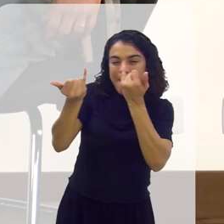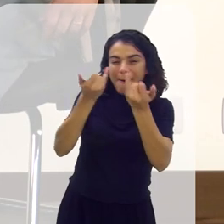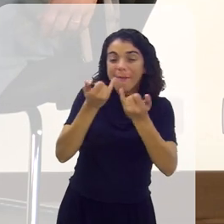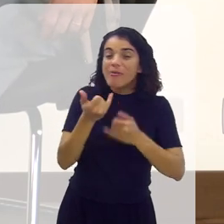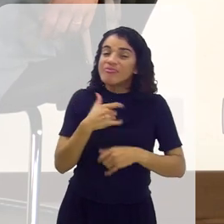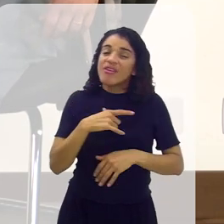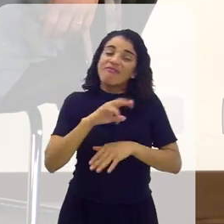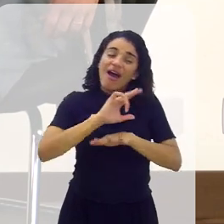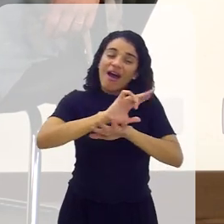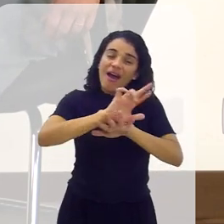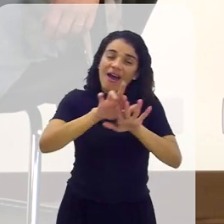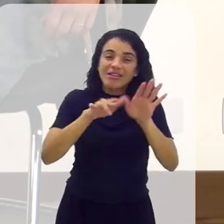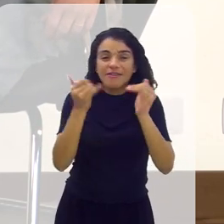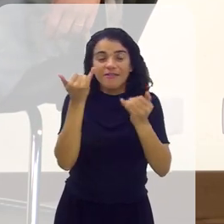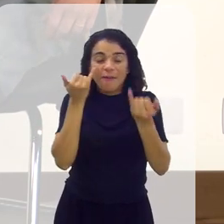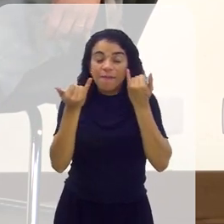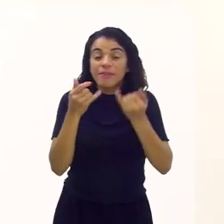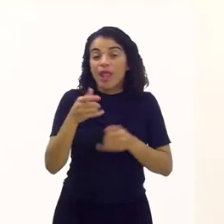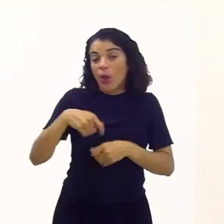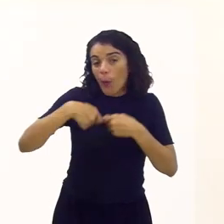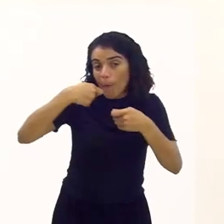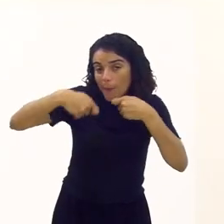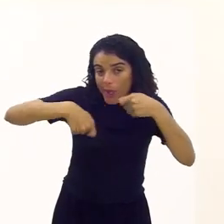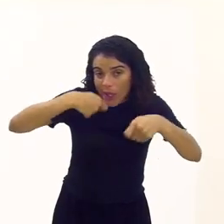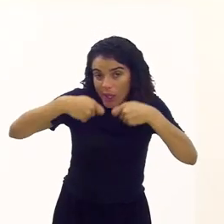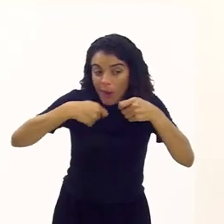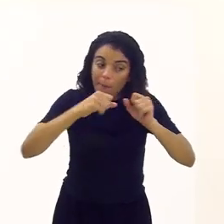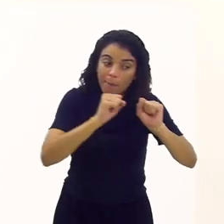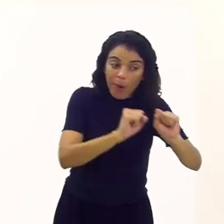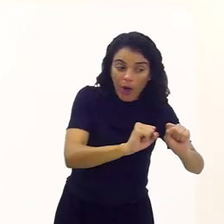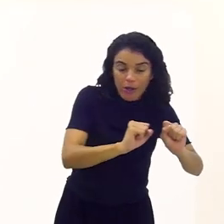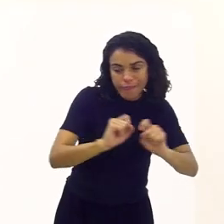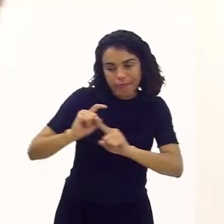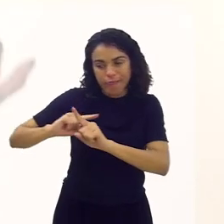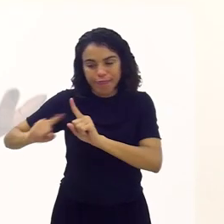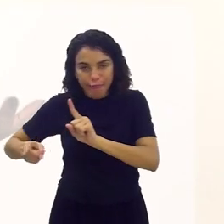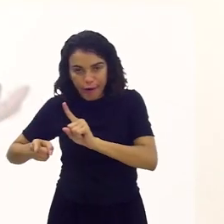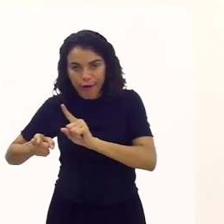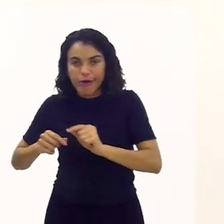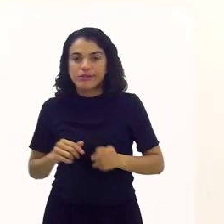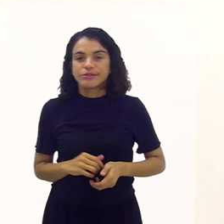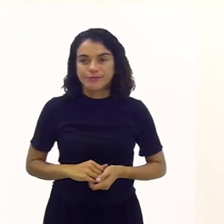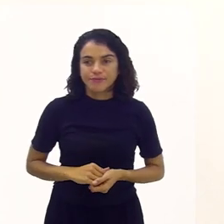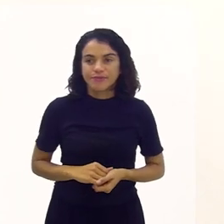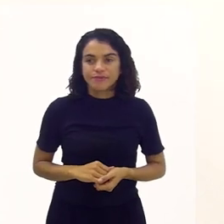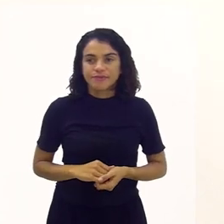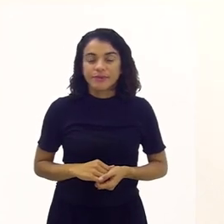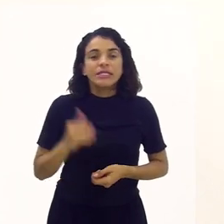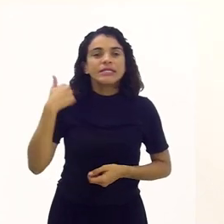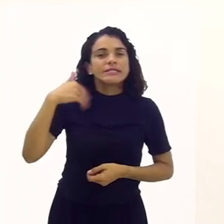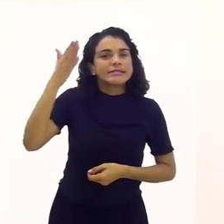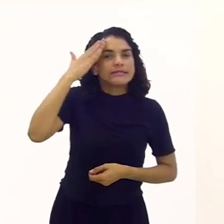Então, você tem várias coisas. Tem comida, que pode, que não pode. E, sabendo